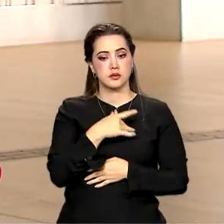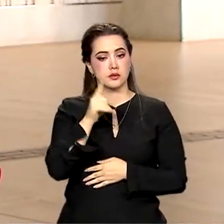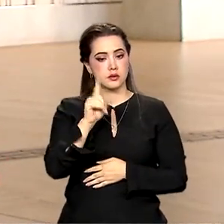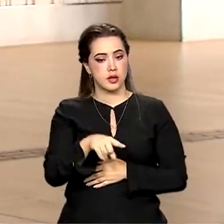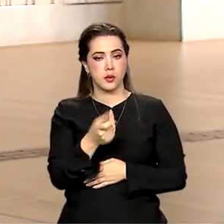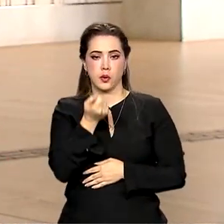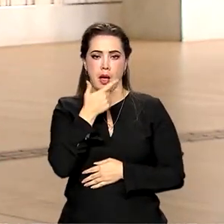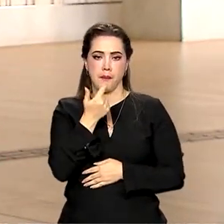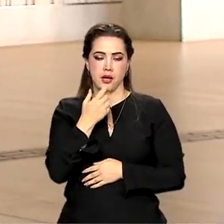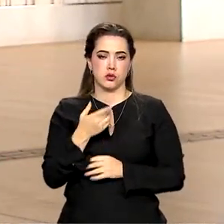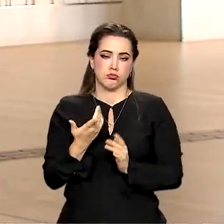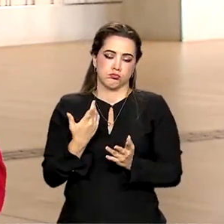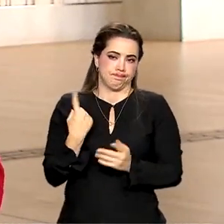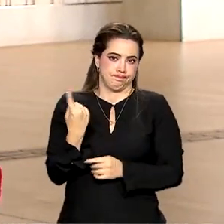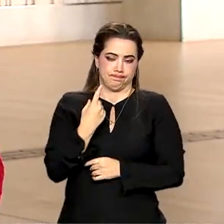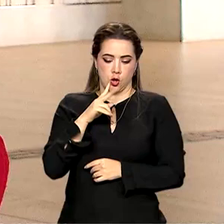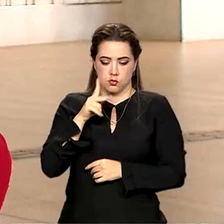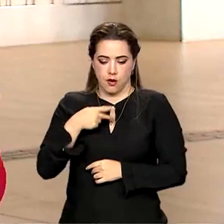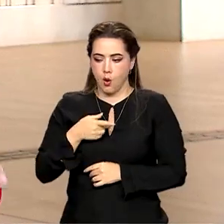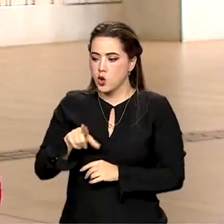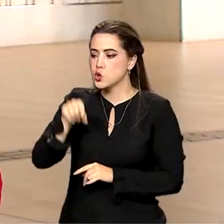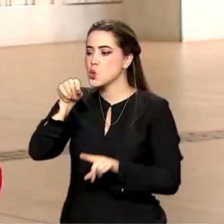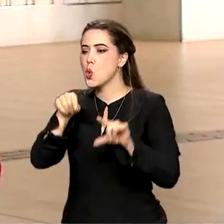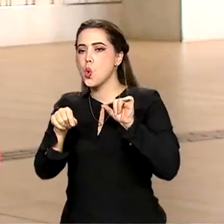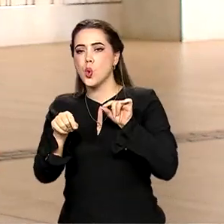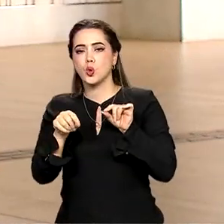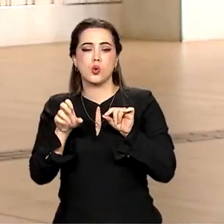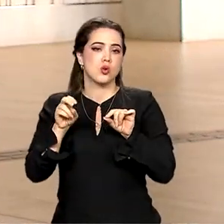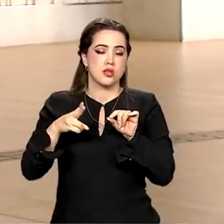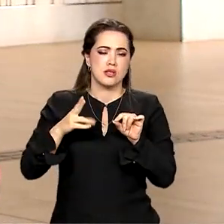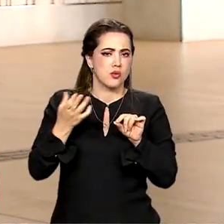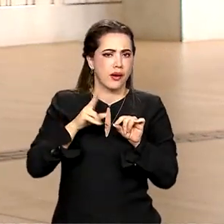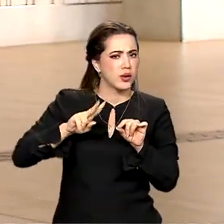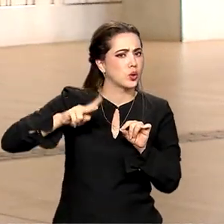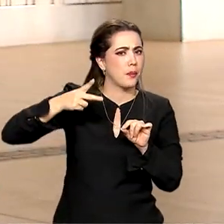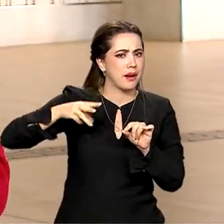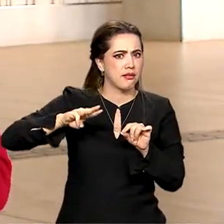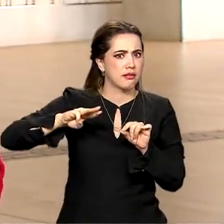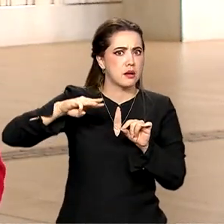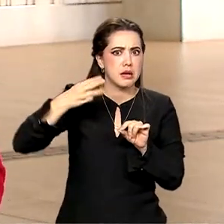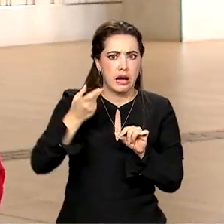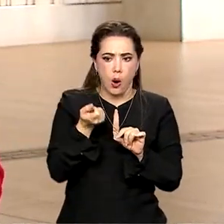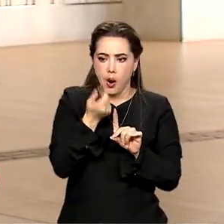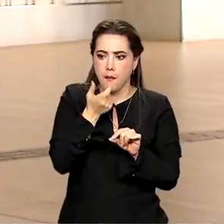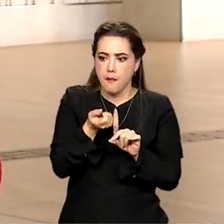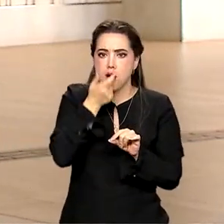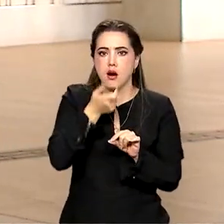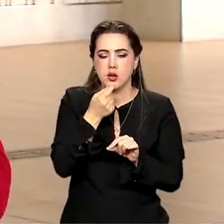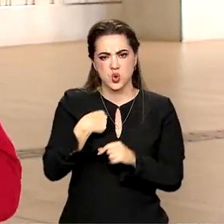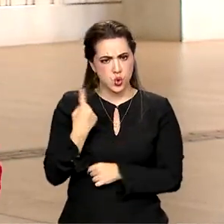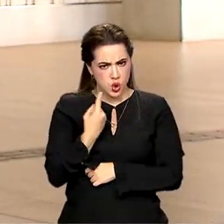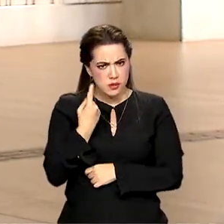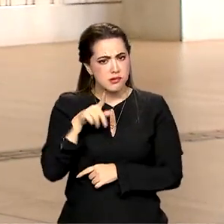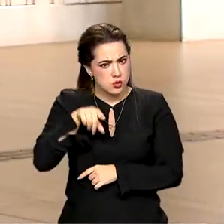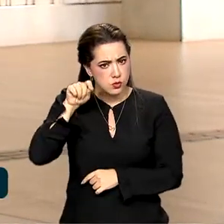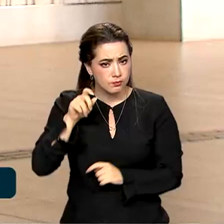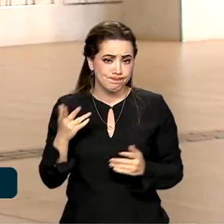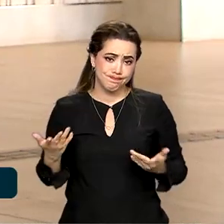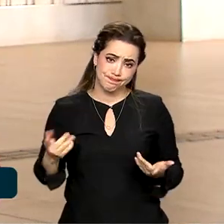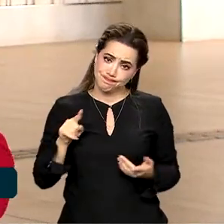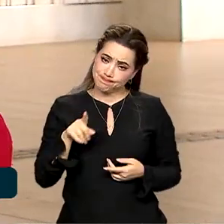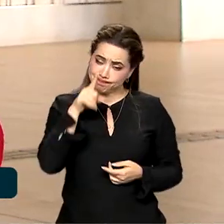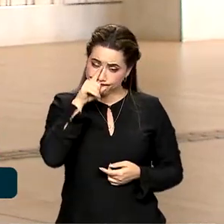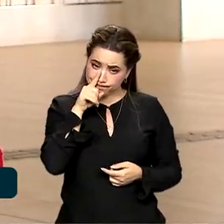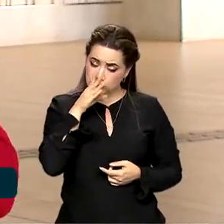automedicação e o consumo de dose dobrada ou triplicada de um determinado remédio. Isso só aumenta os